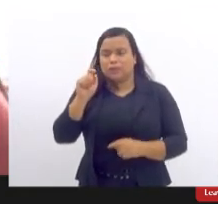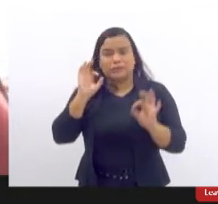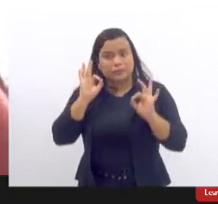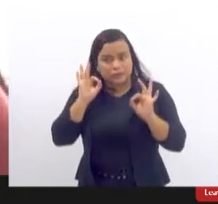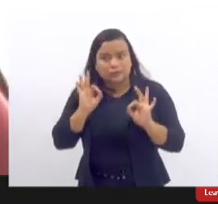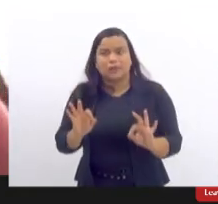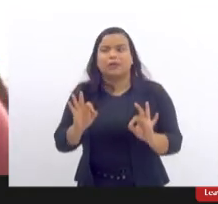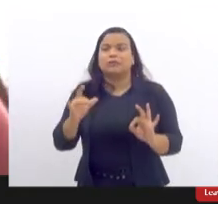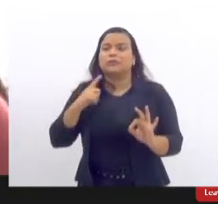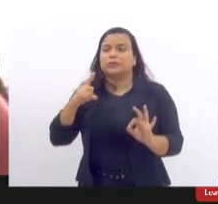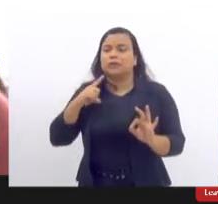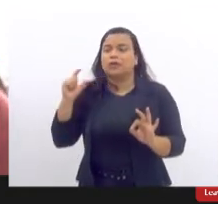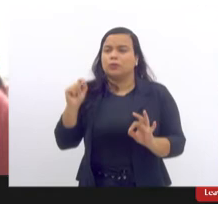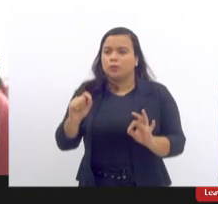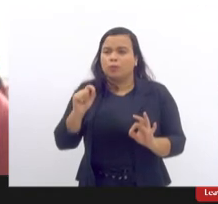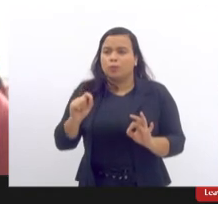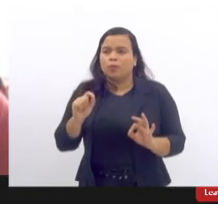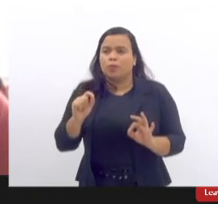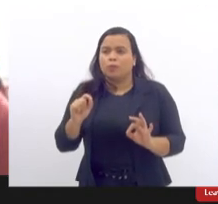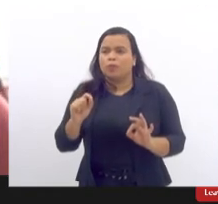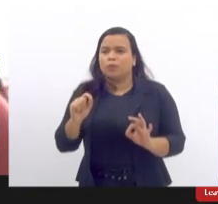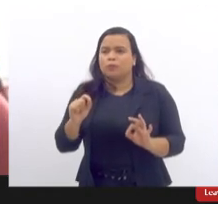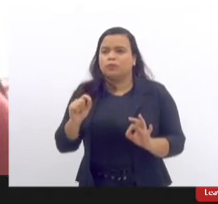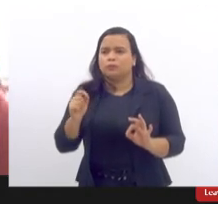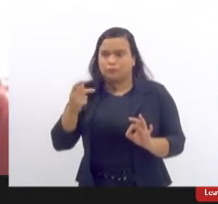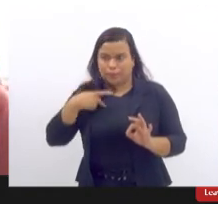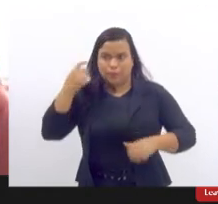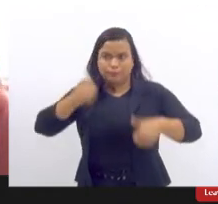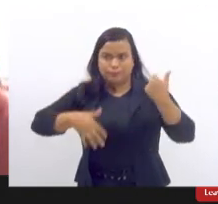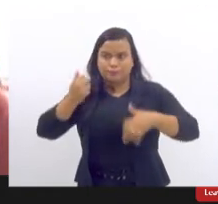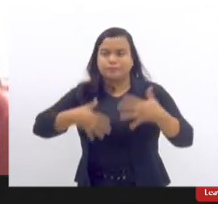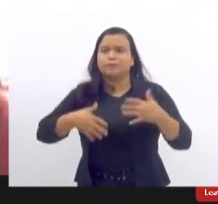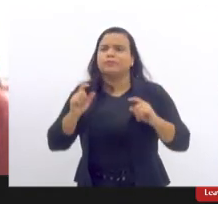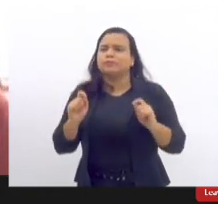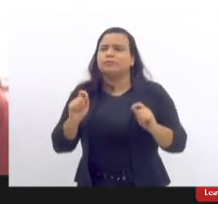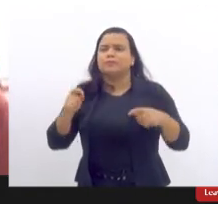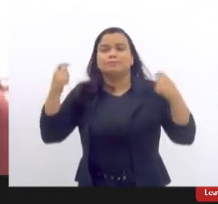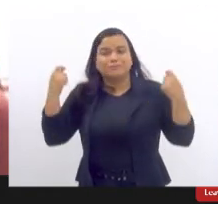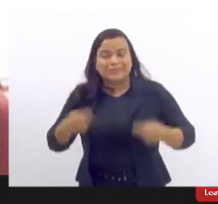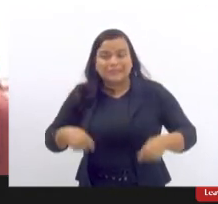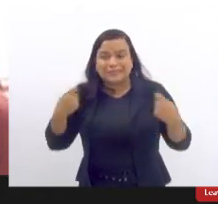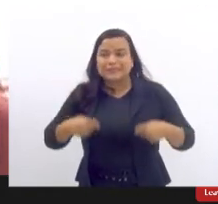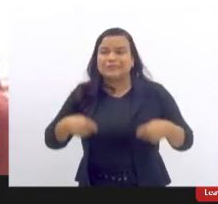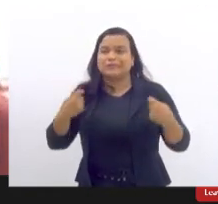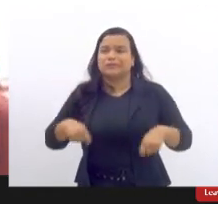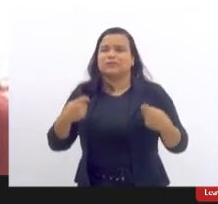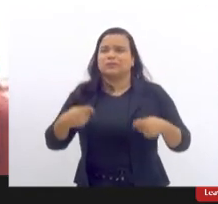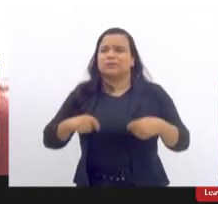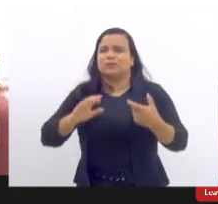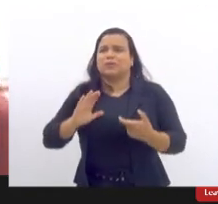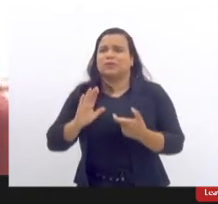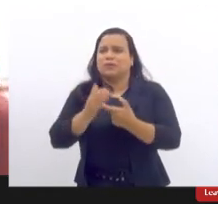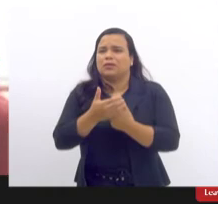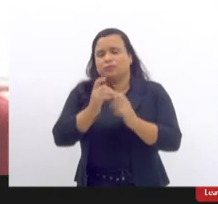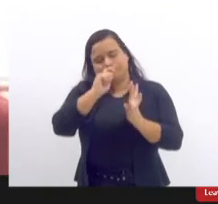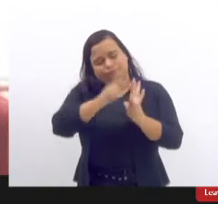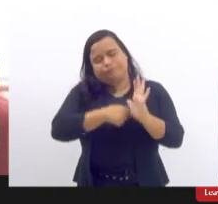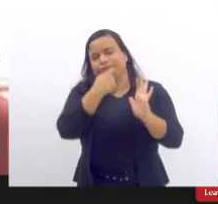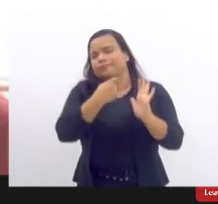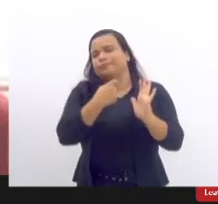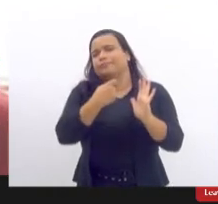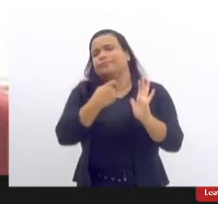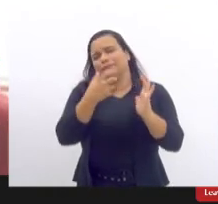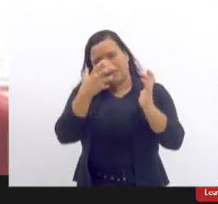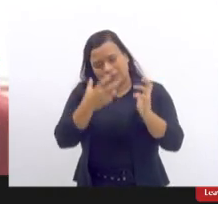e reafirmo aqui na minha fala essa necessidade do termo de consentimento obrigatório